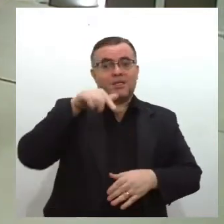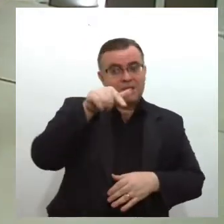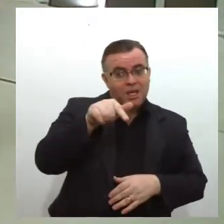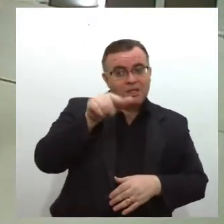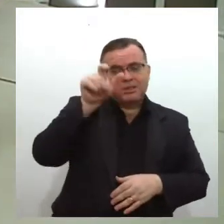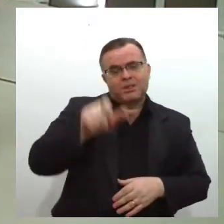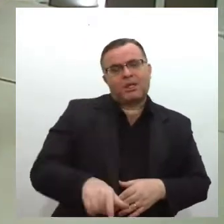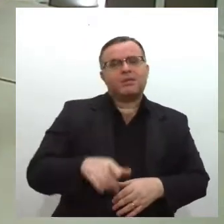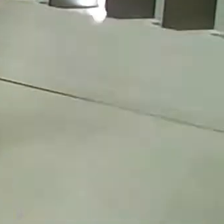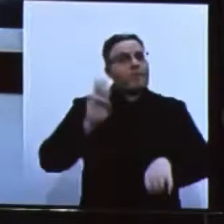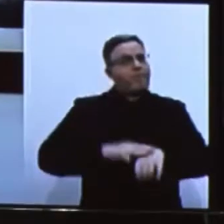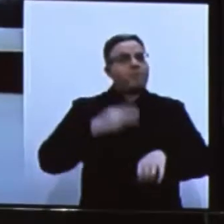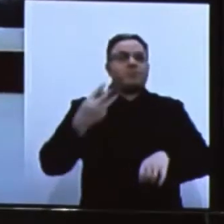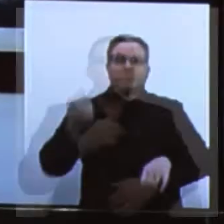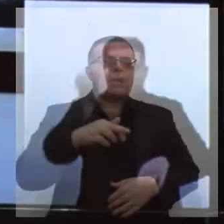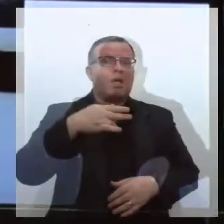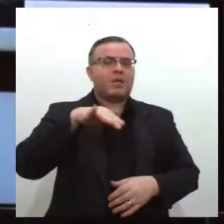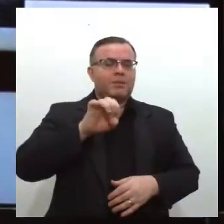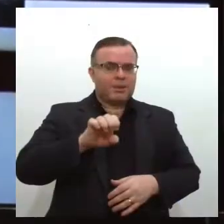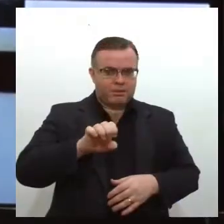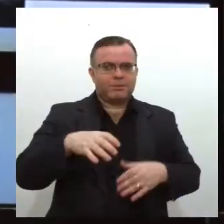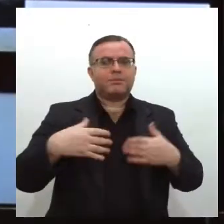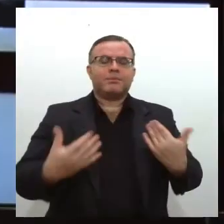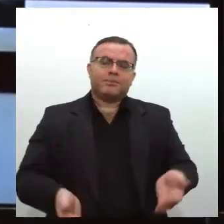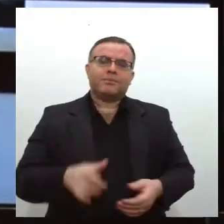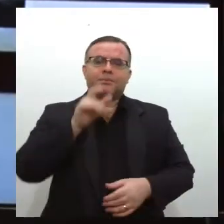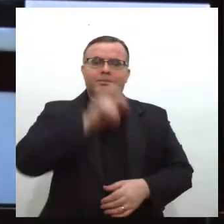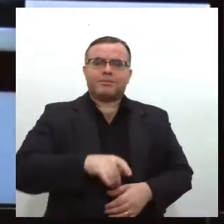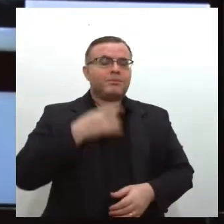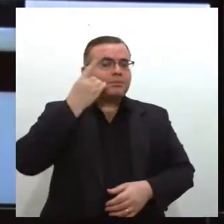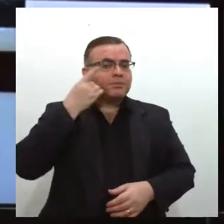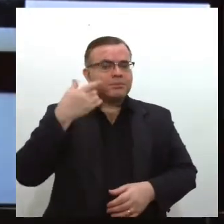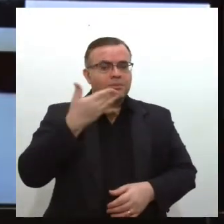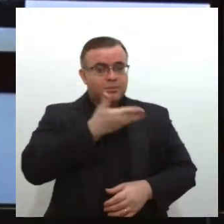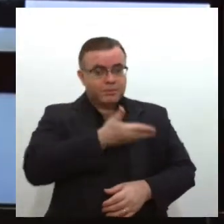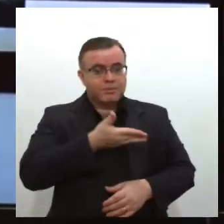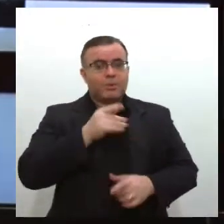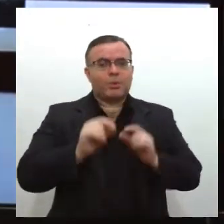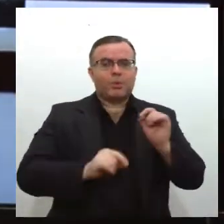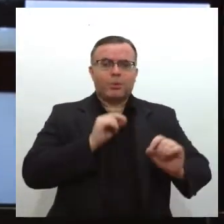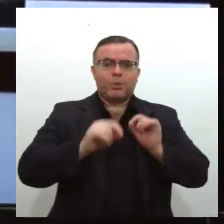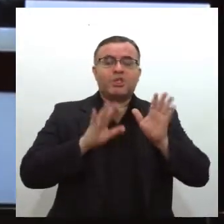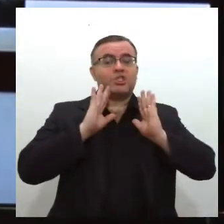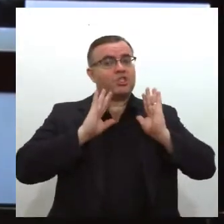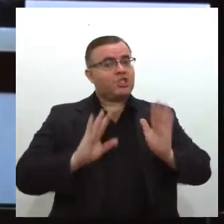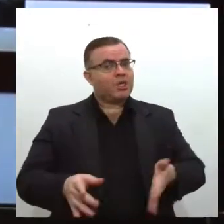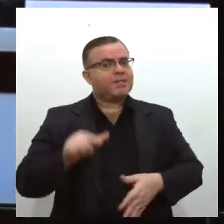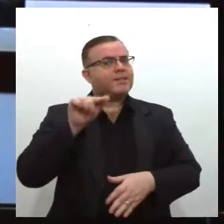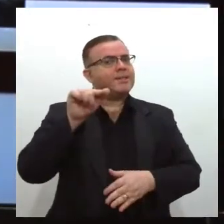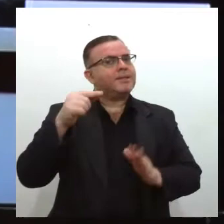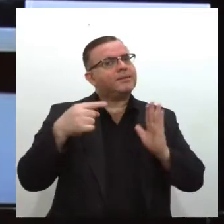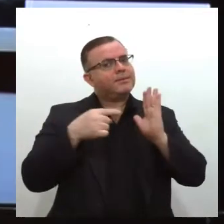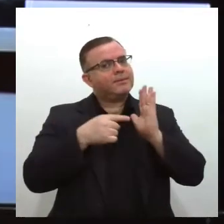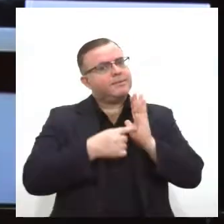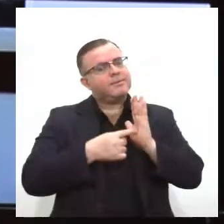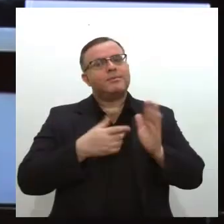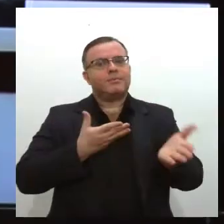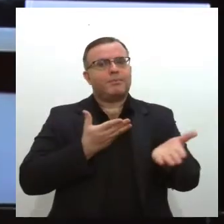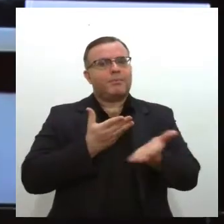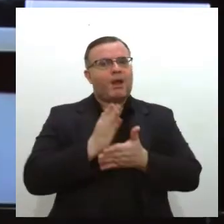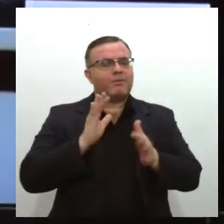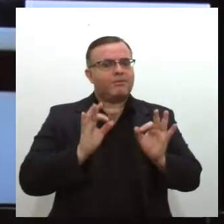Mendonça. Confira. O deputado estadual Garibaldi Mendonça teve 7 indicações de sua autoria aprovadas.